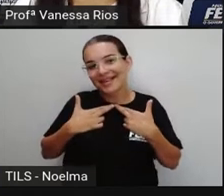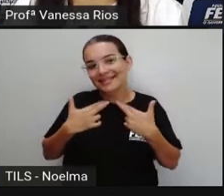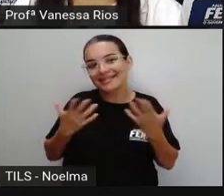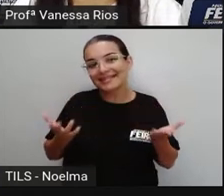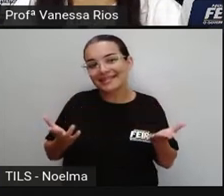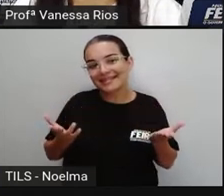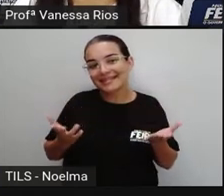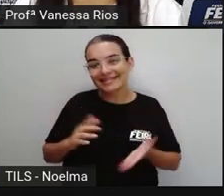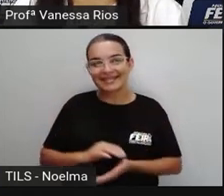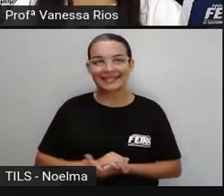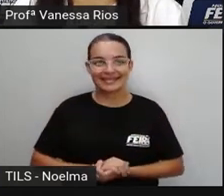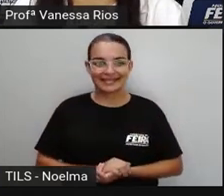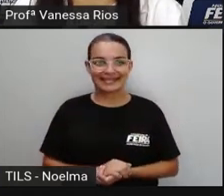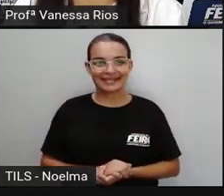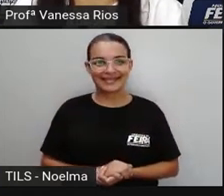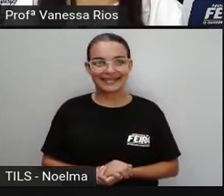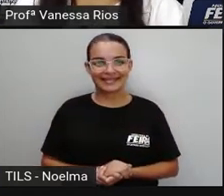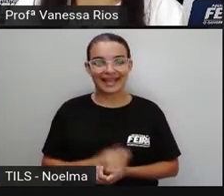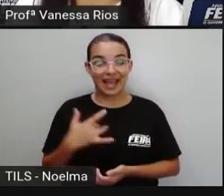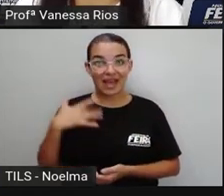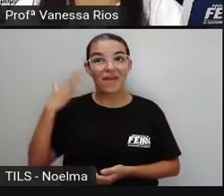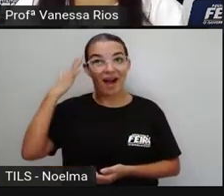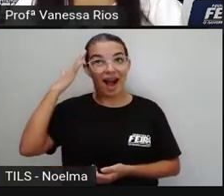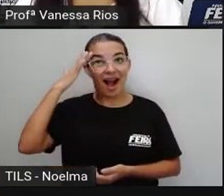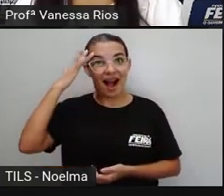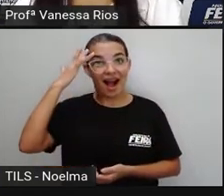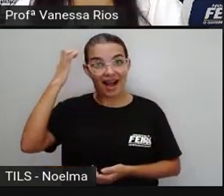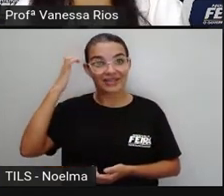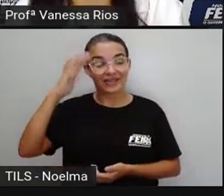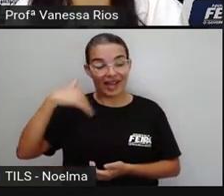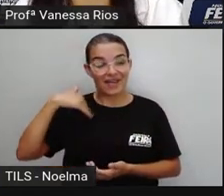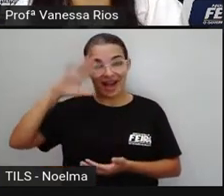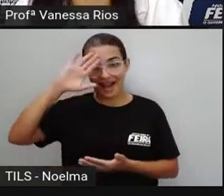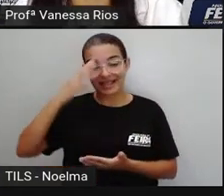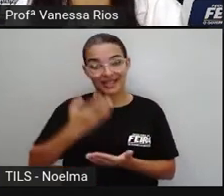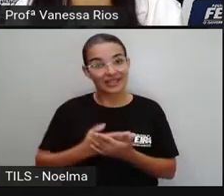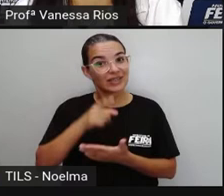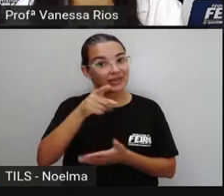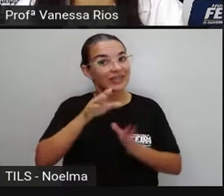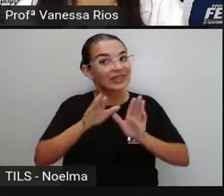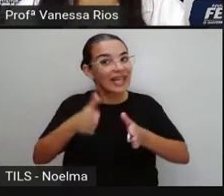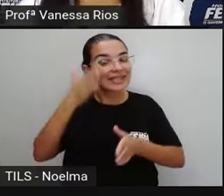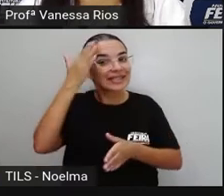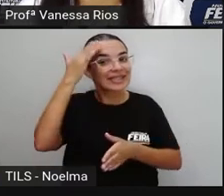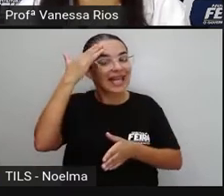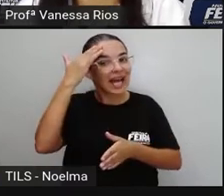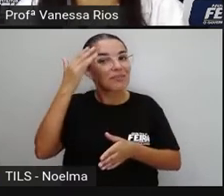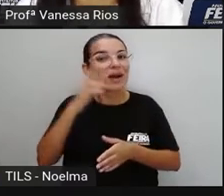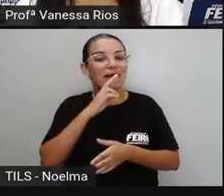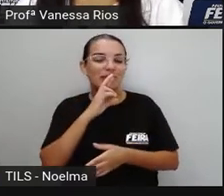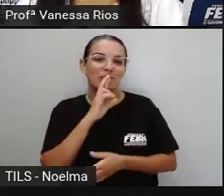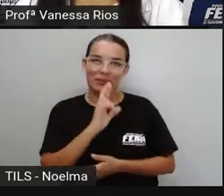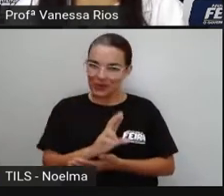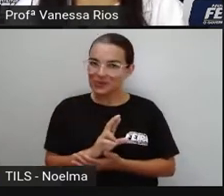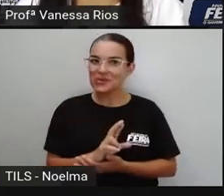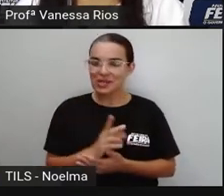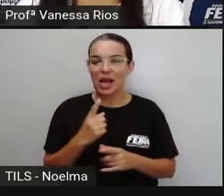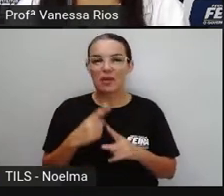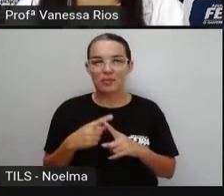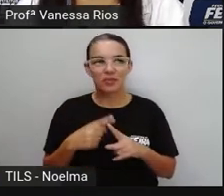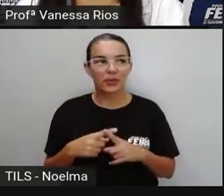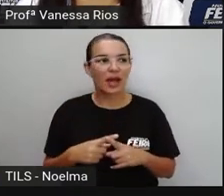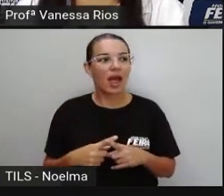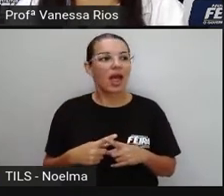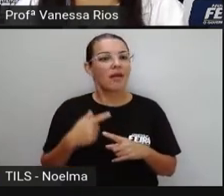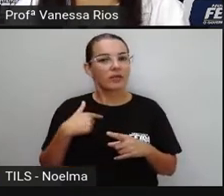daria? Olhem só, eu acredito que vocês tenham aí a resposta, né, tenham o entendimento para poder me dar